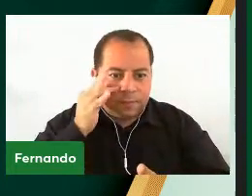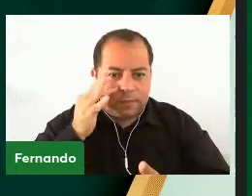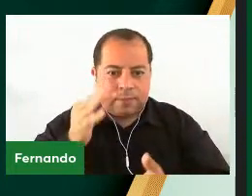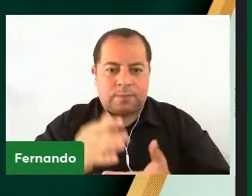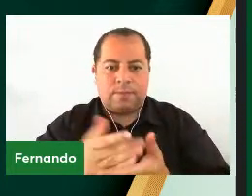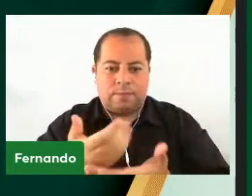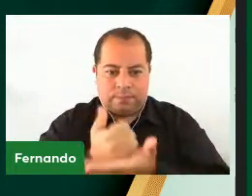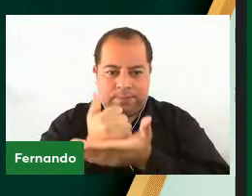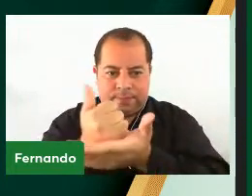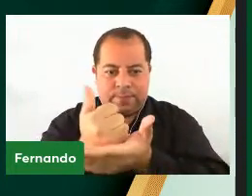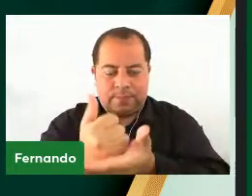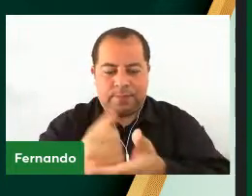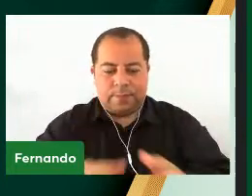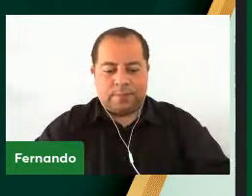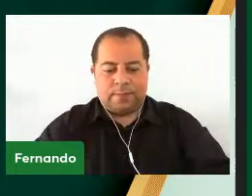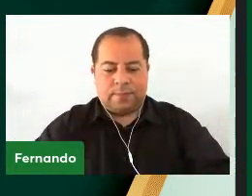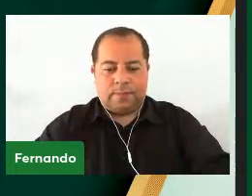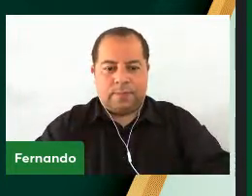pela colaboração.